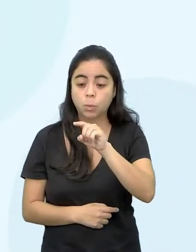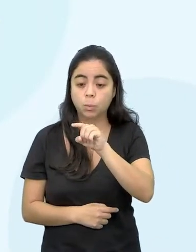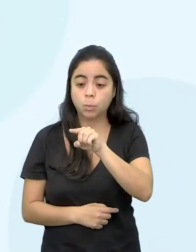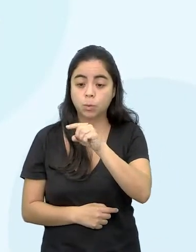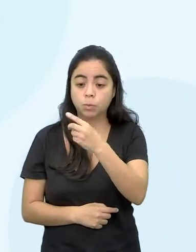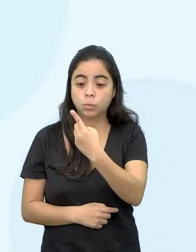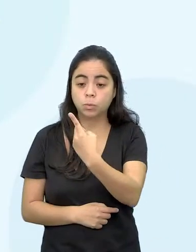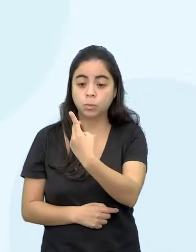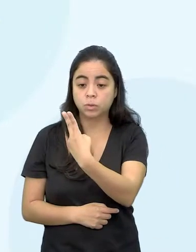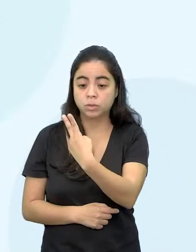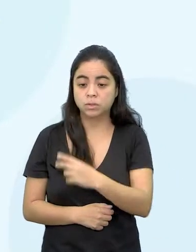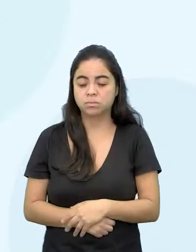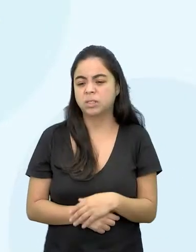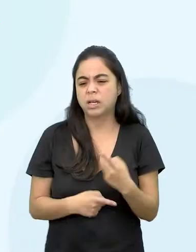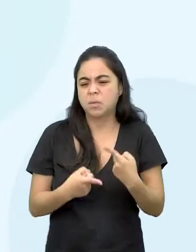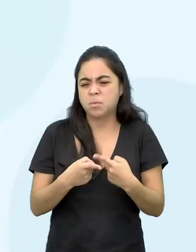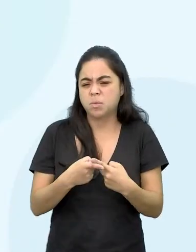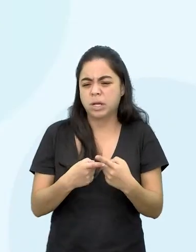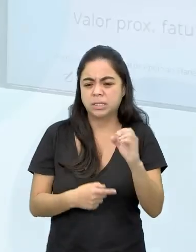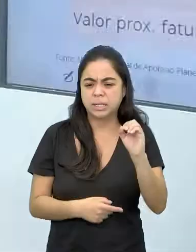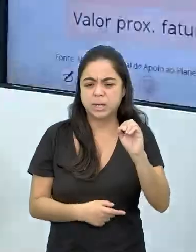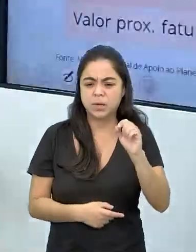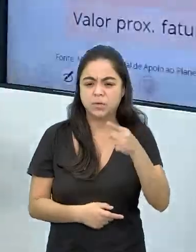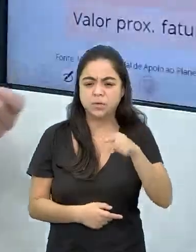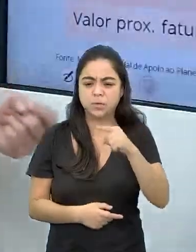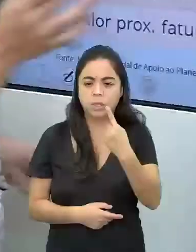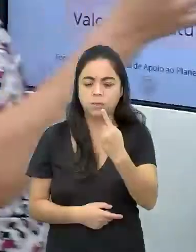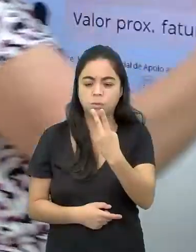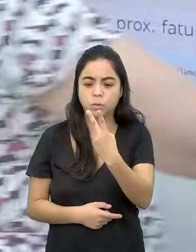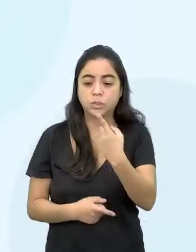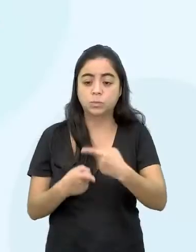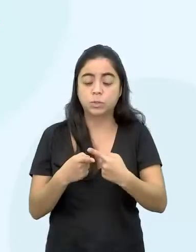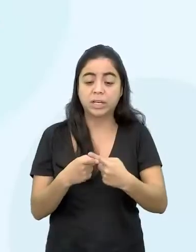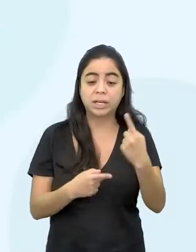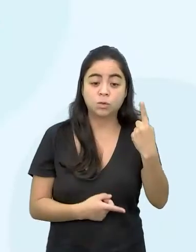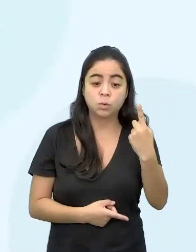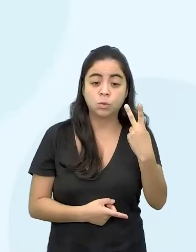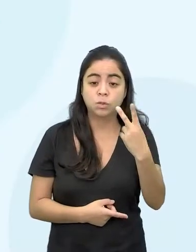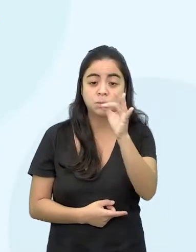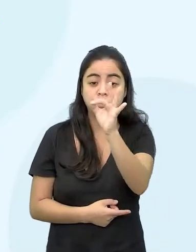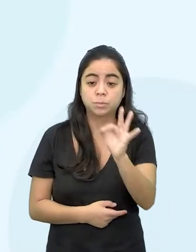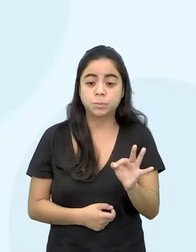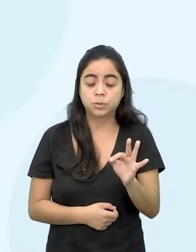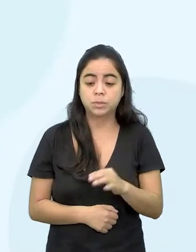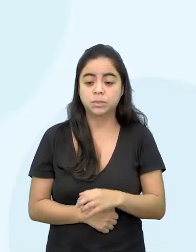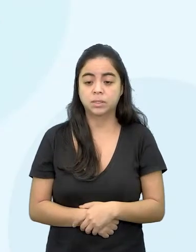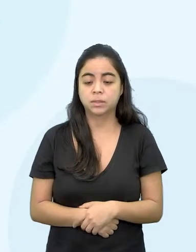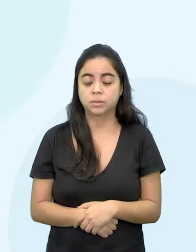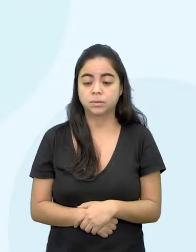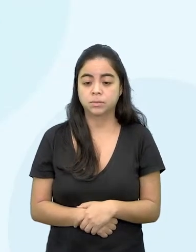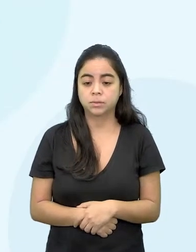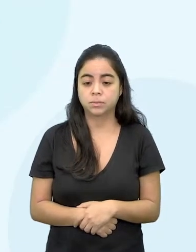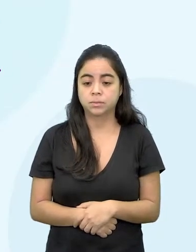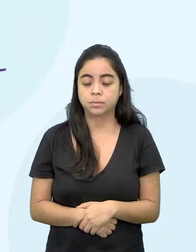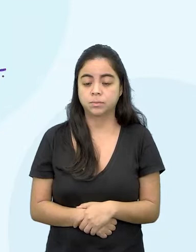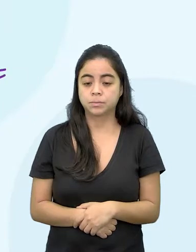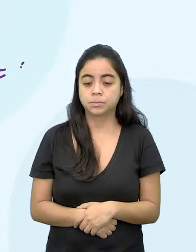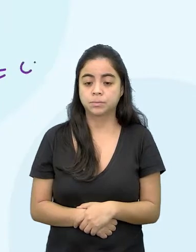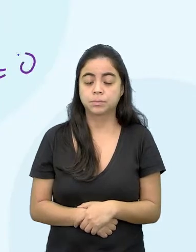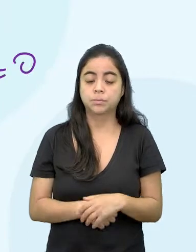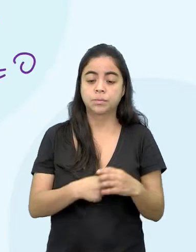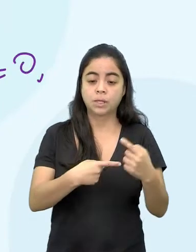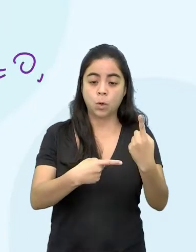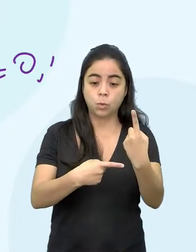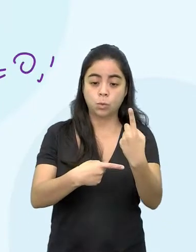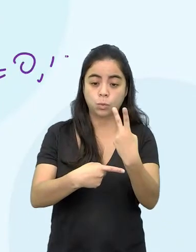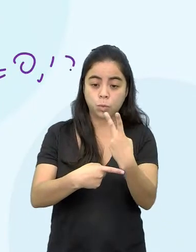Por que 0,12? Porque é 12 por cento, né? Então, 12 sobre 100 é a mesma